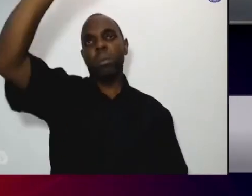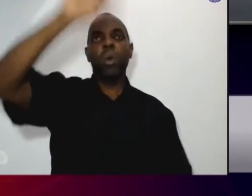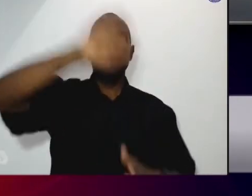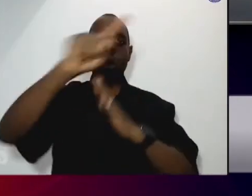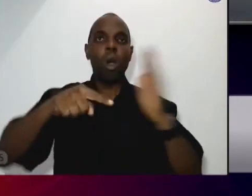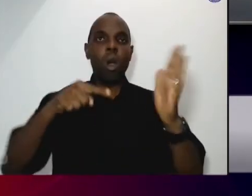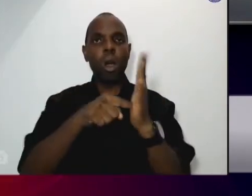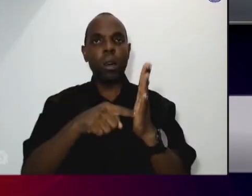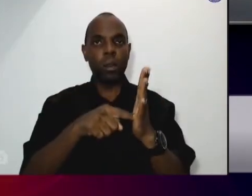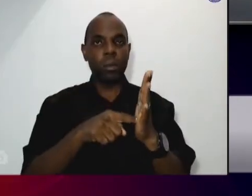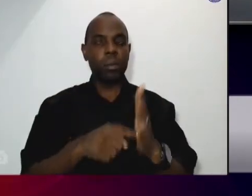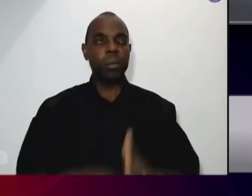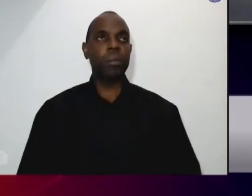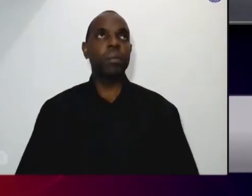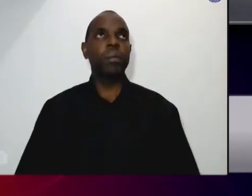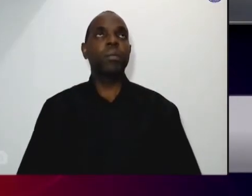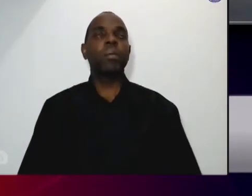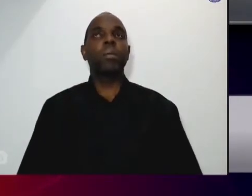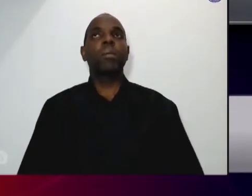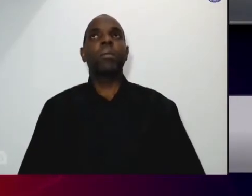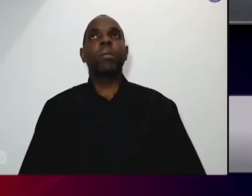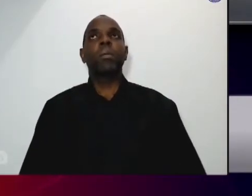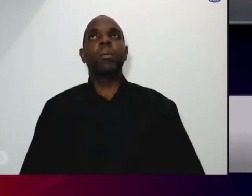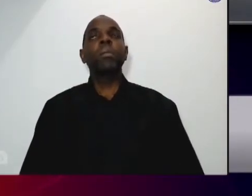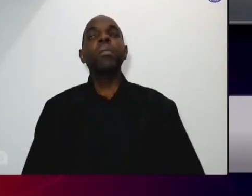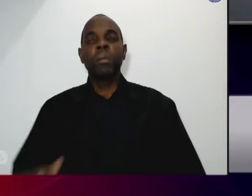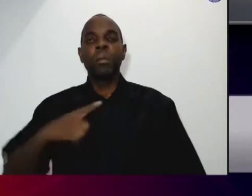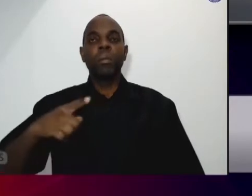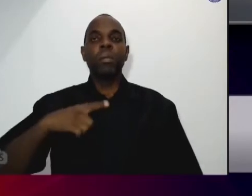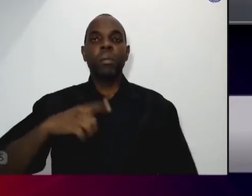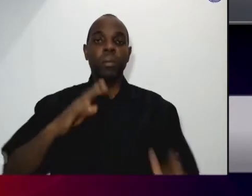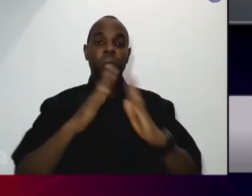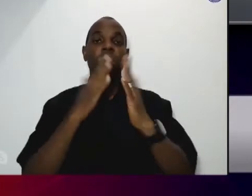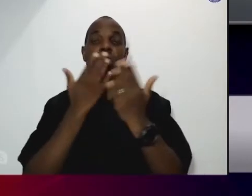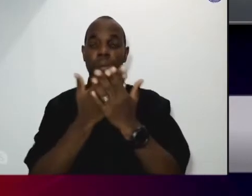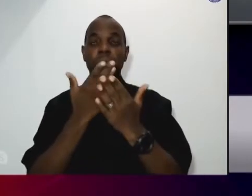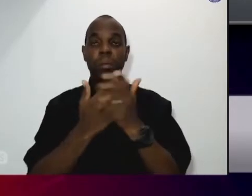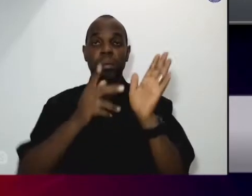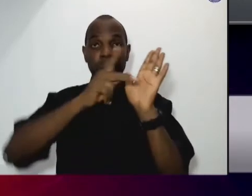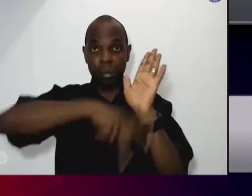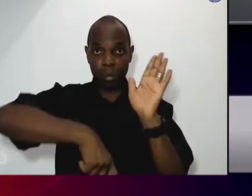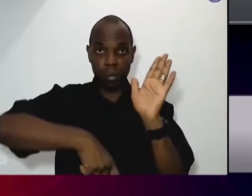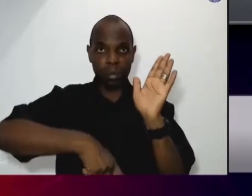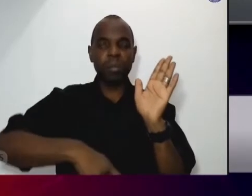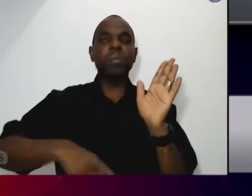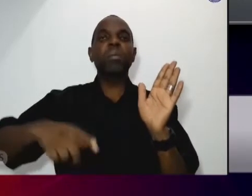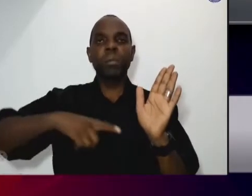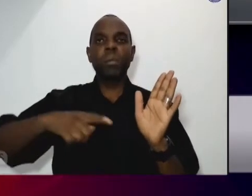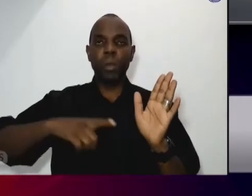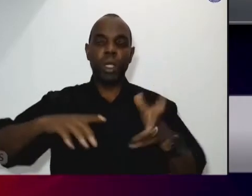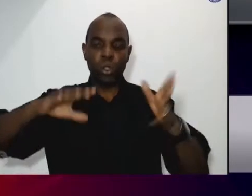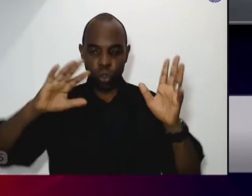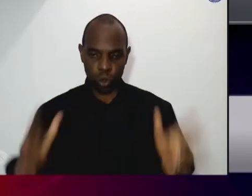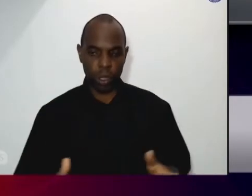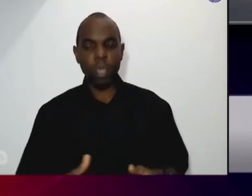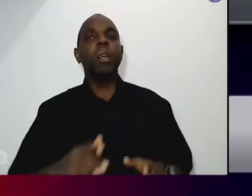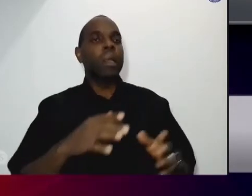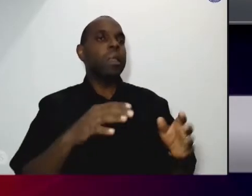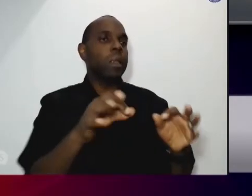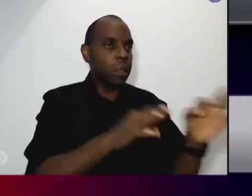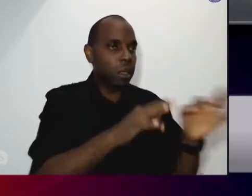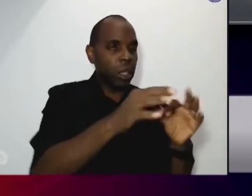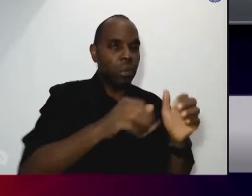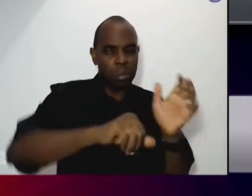pegada a gente tem um projeto na escola também a gente começou no Armando Sales um projeto piloto nós começamos com várias